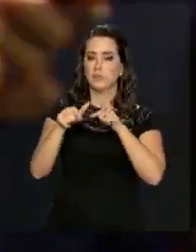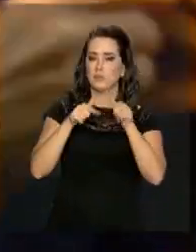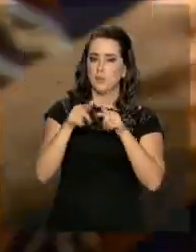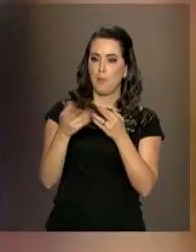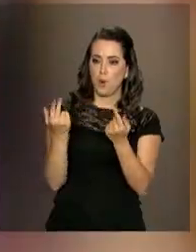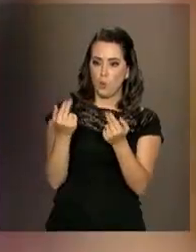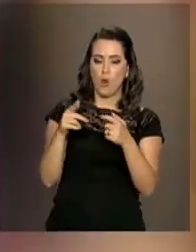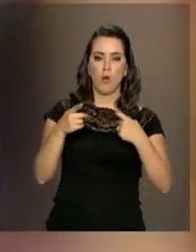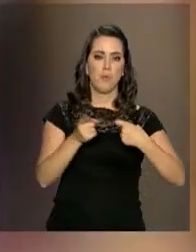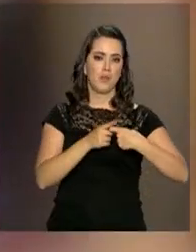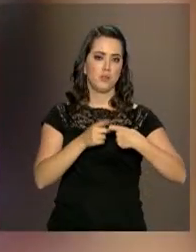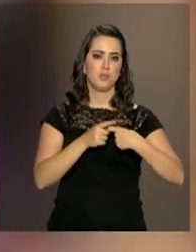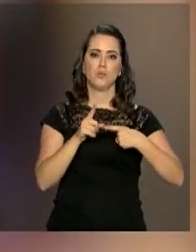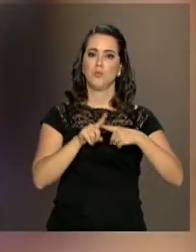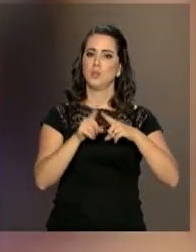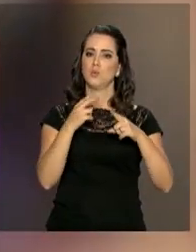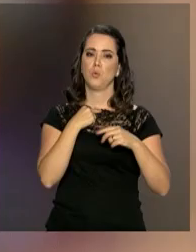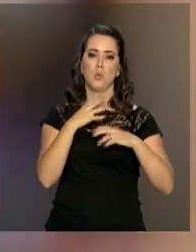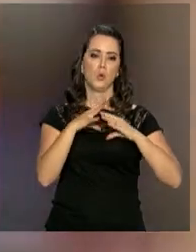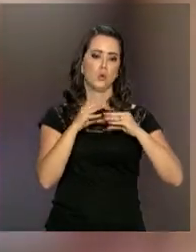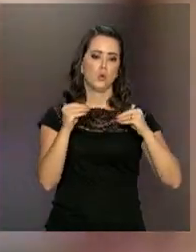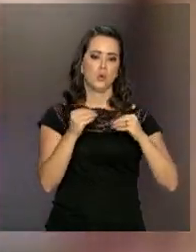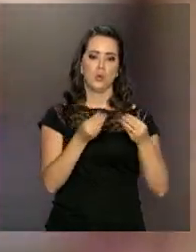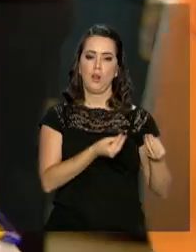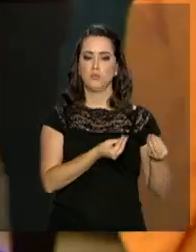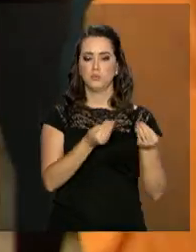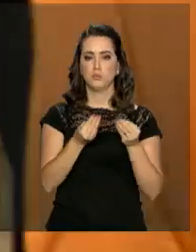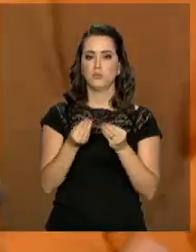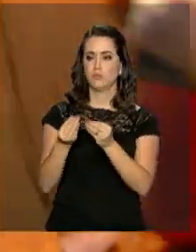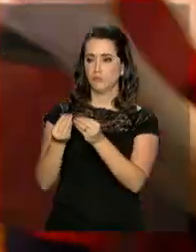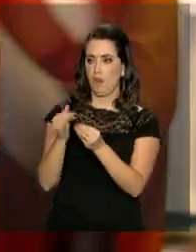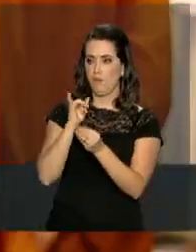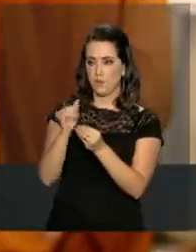médico. O que ela não pode curar, passa para o colega.